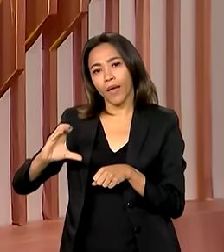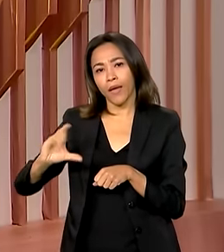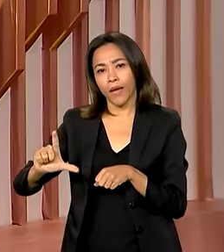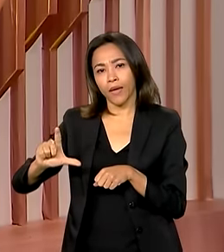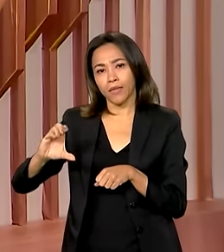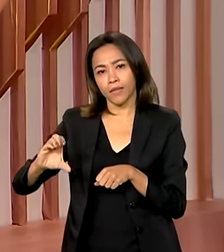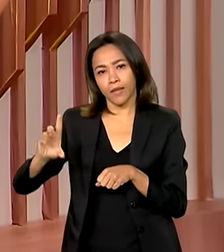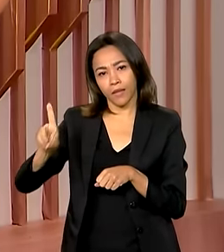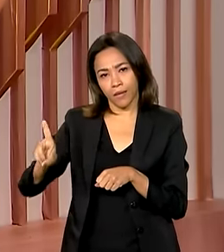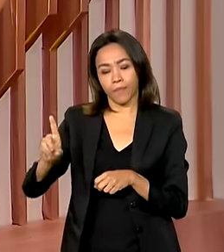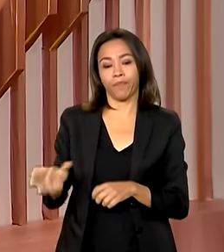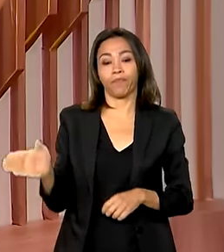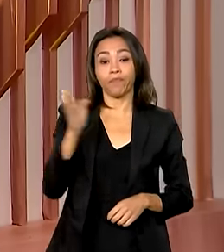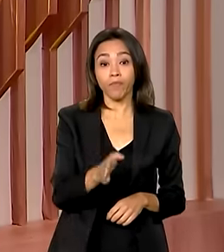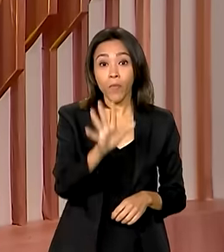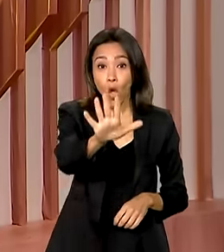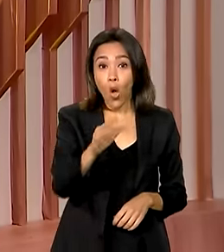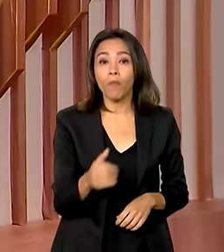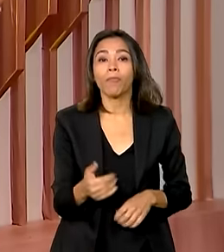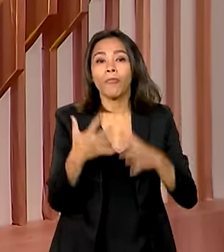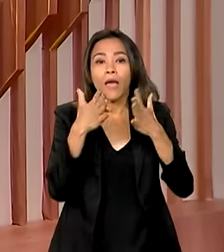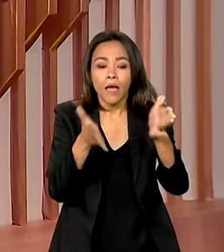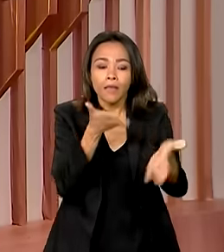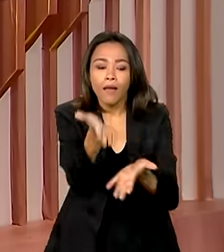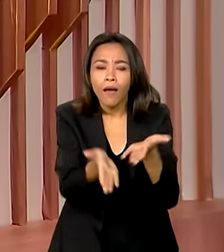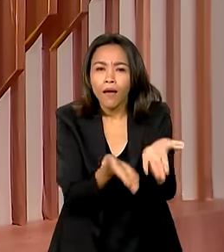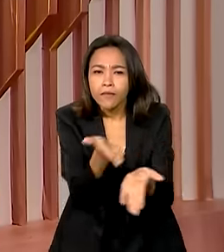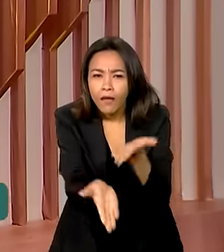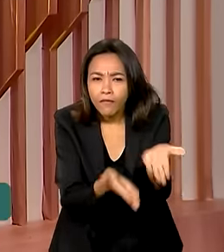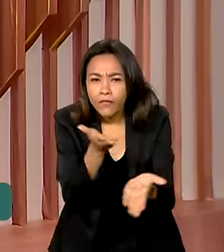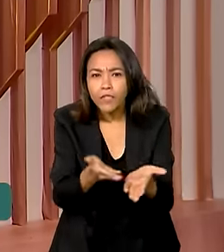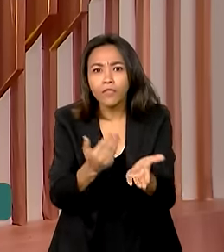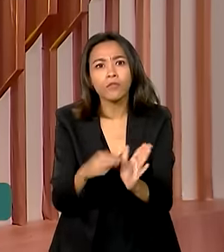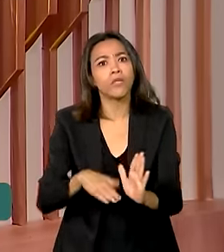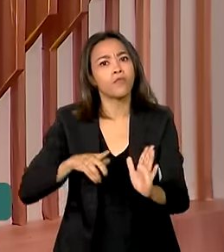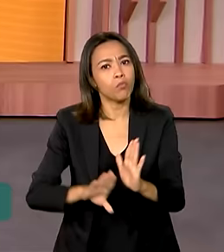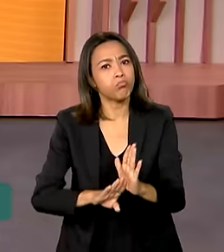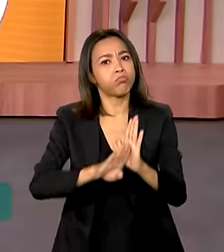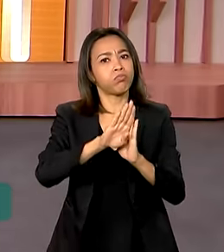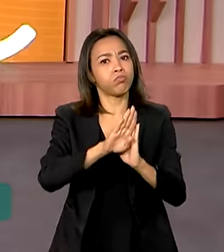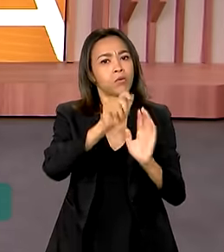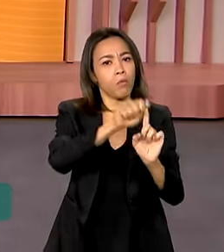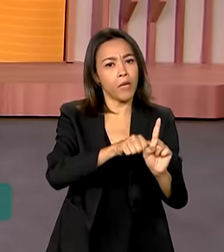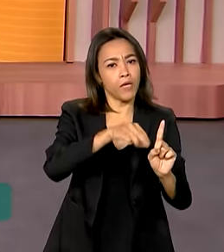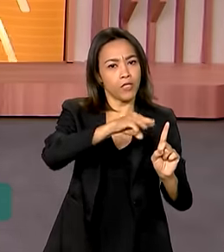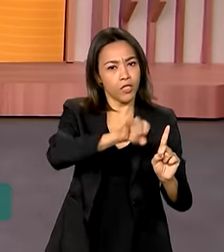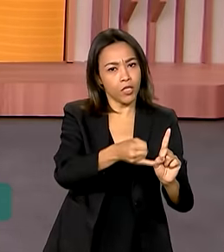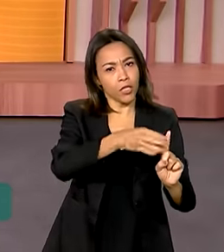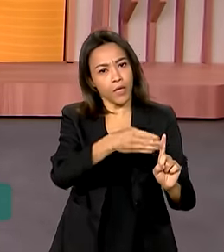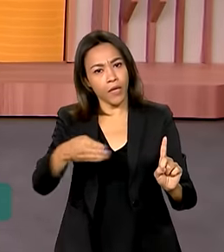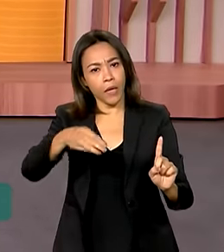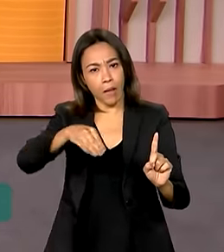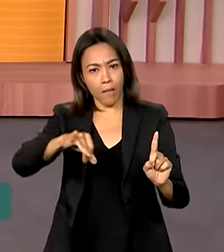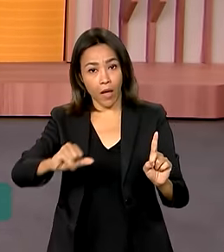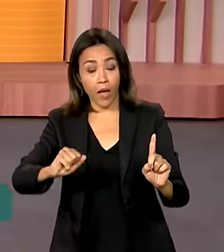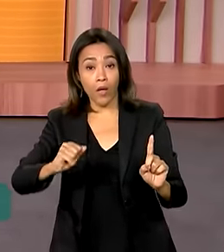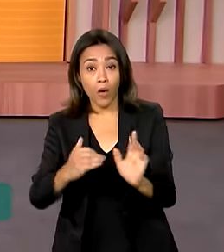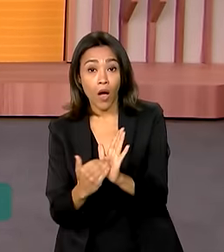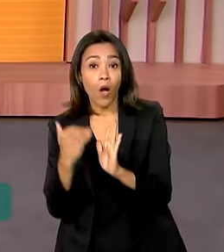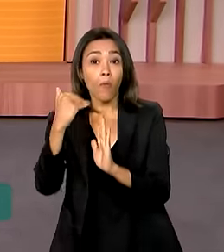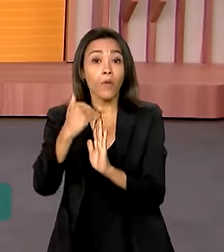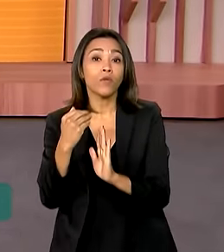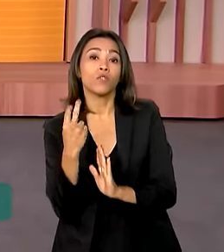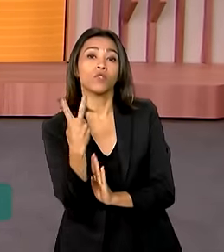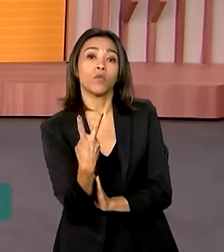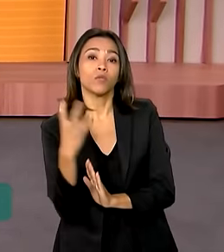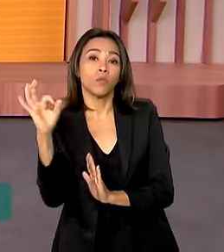E olha, o setor de serviços registrou o crescimento de janeiro a maio. Um aumento de 2% em relação ao mesmo